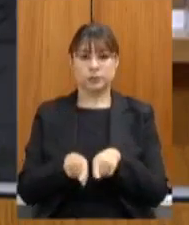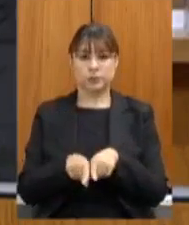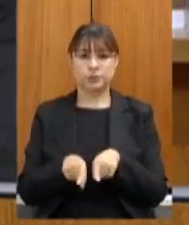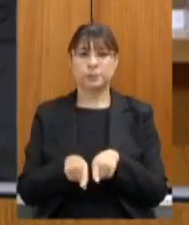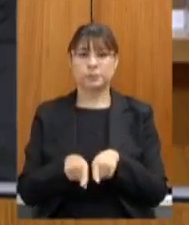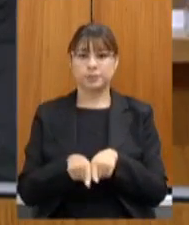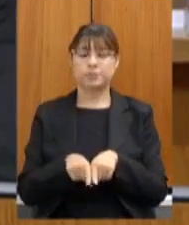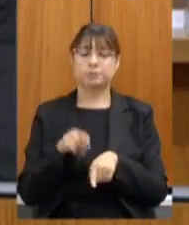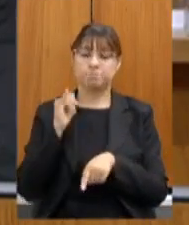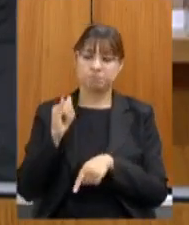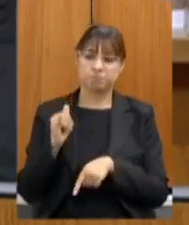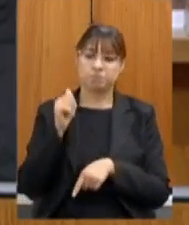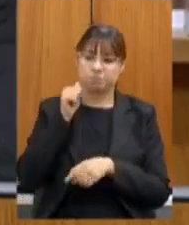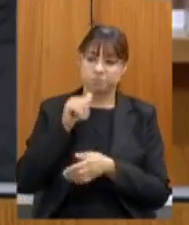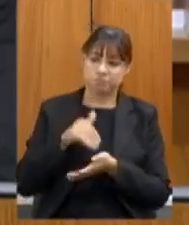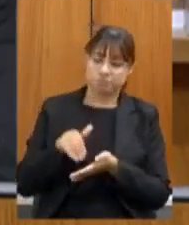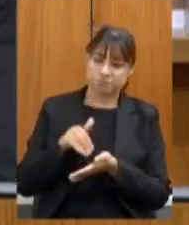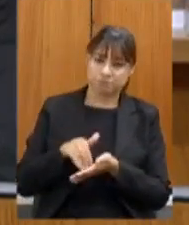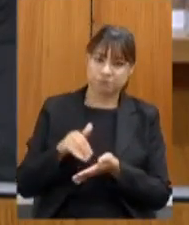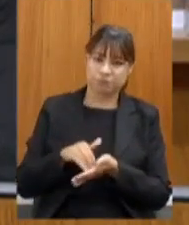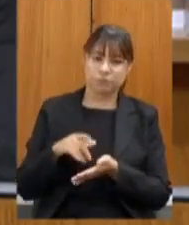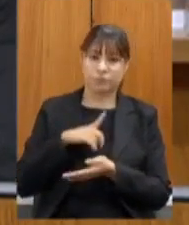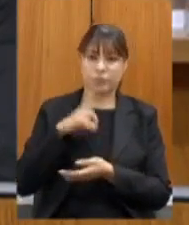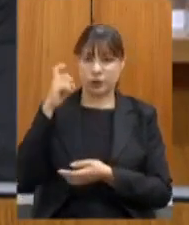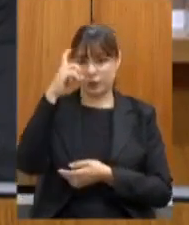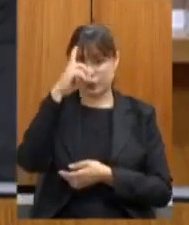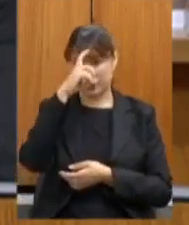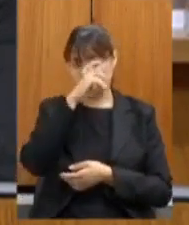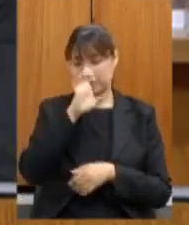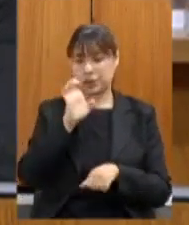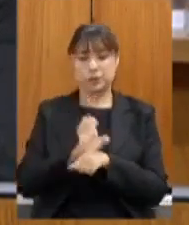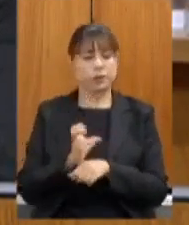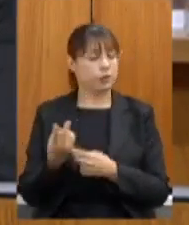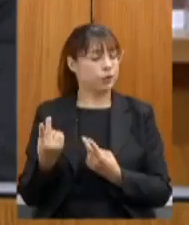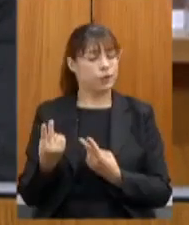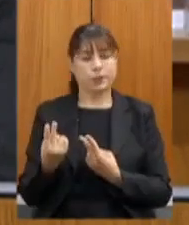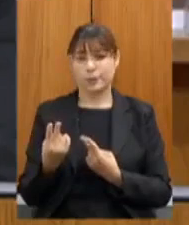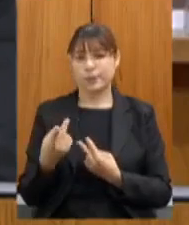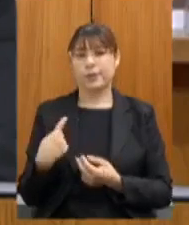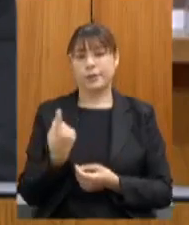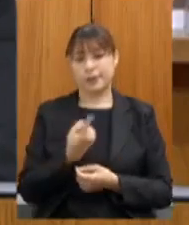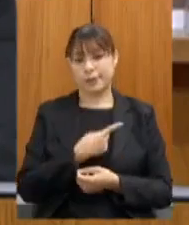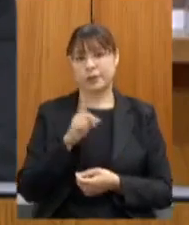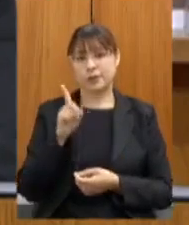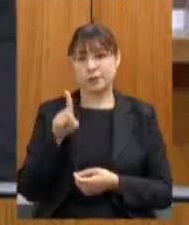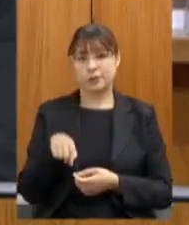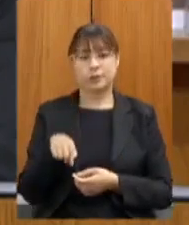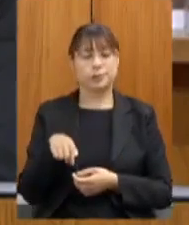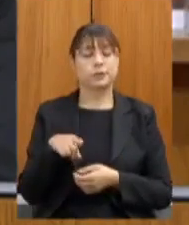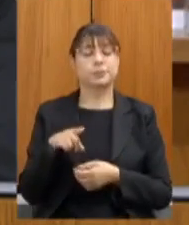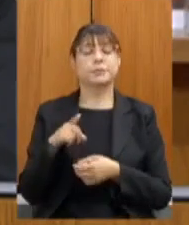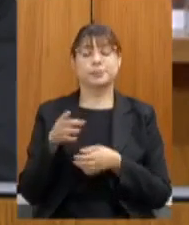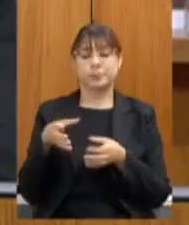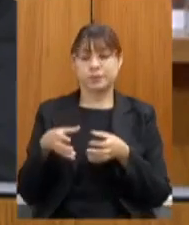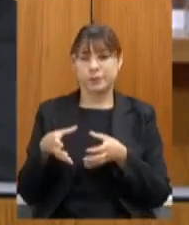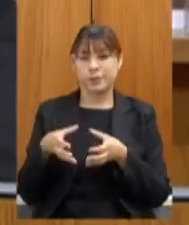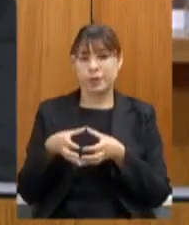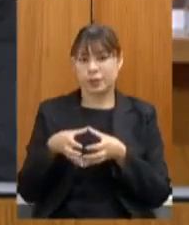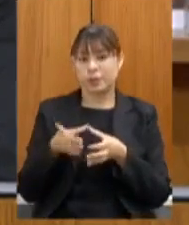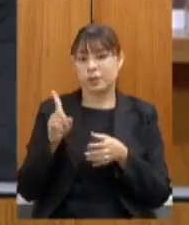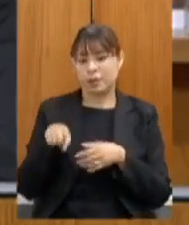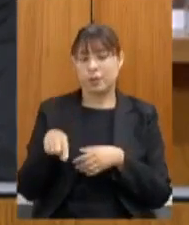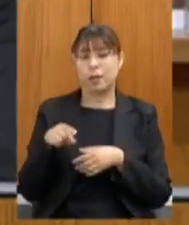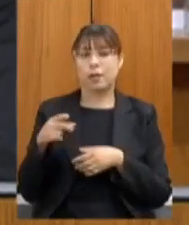diria senhora secretária que as dificuldades encontradas pelo estado são também encontradas por nós na rede estadual na rede particular de